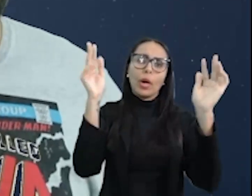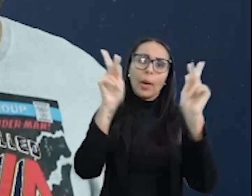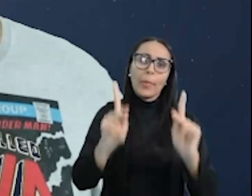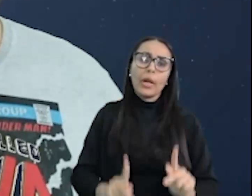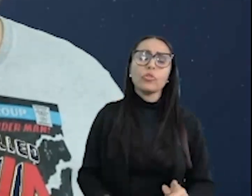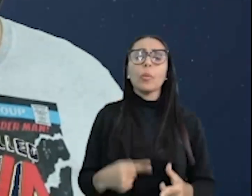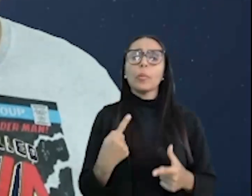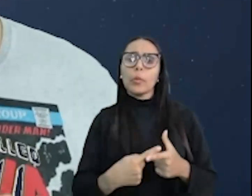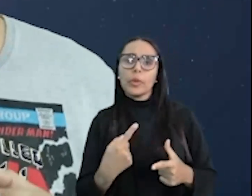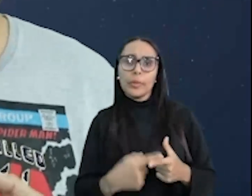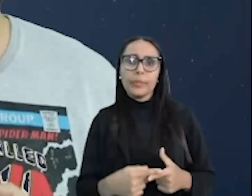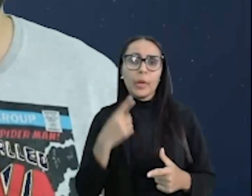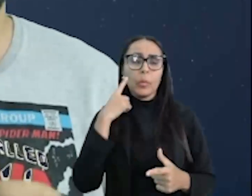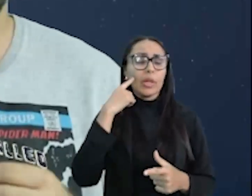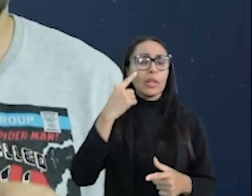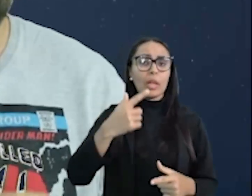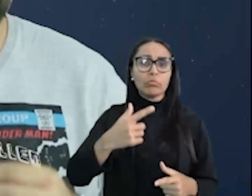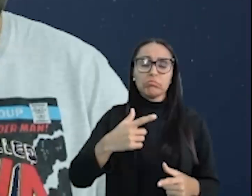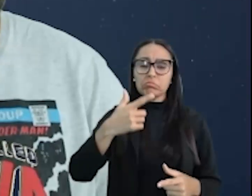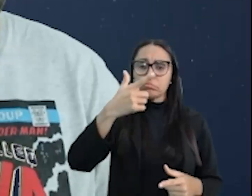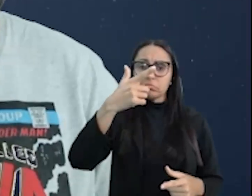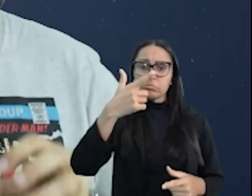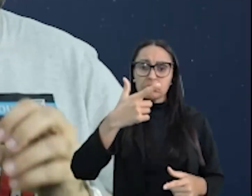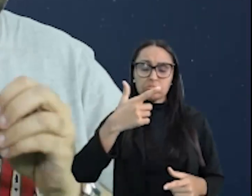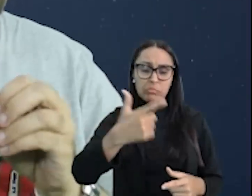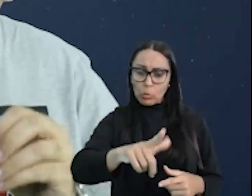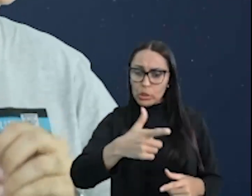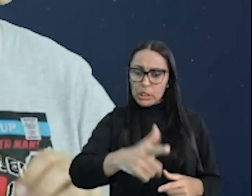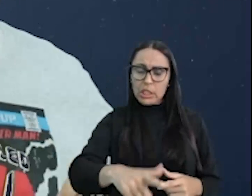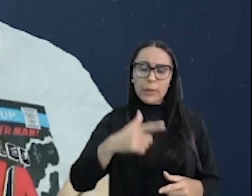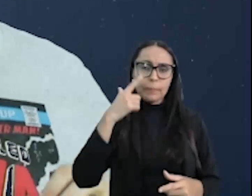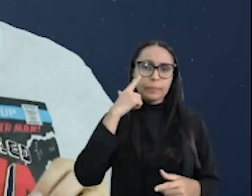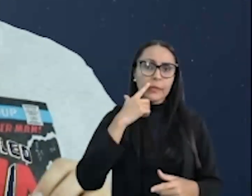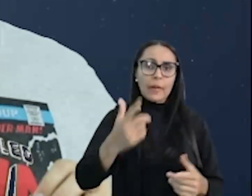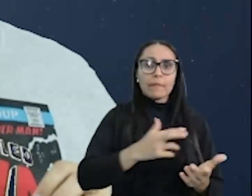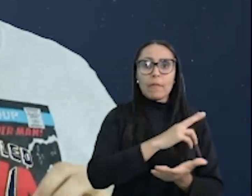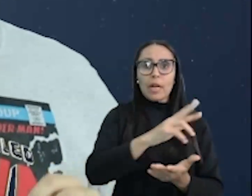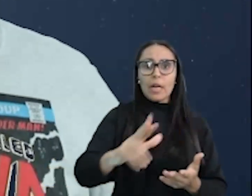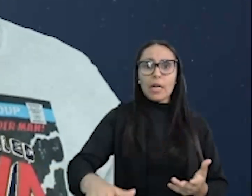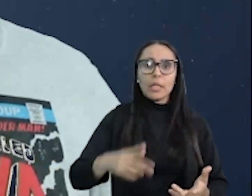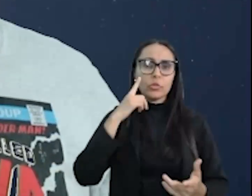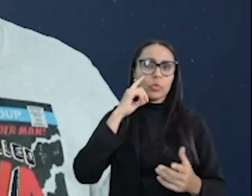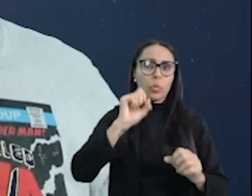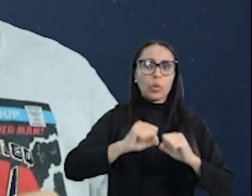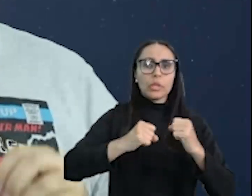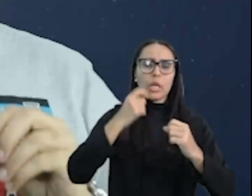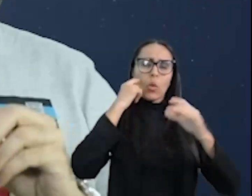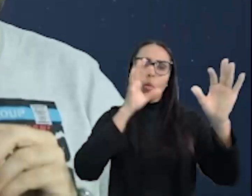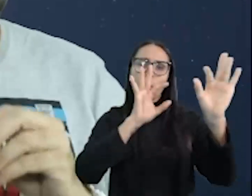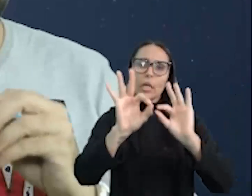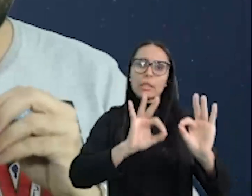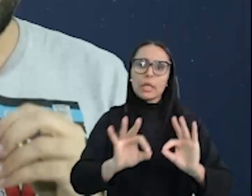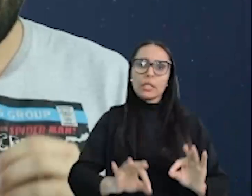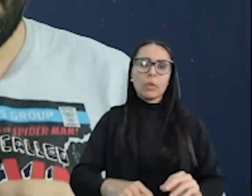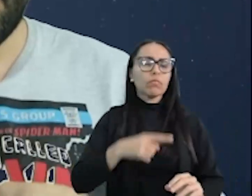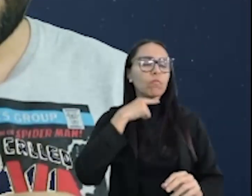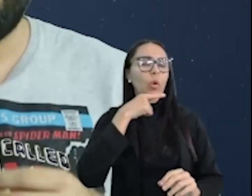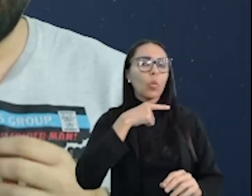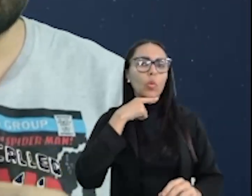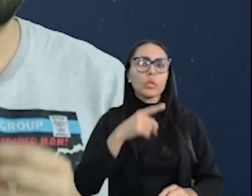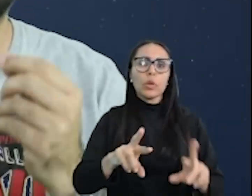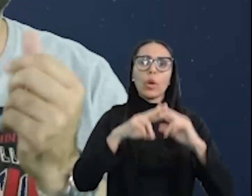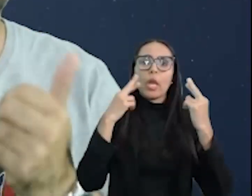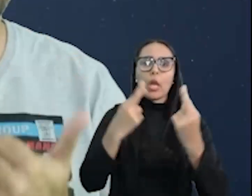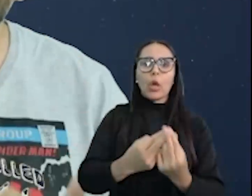Por que isso? Porque ela não tinha a adesão de várias potências. A organização não conseguiu